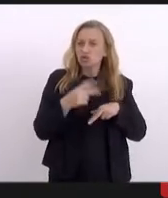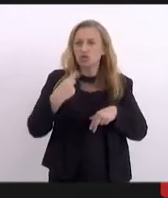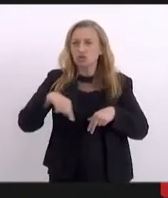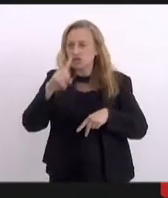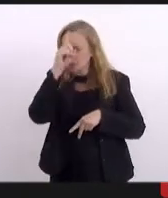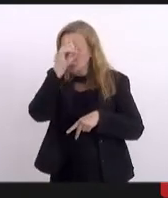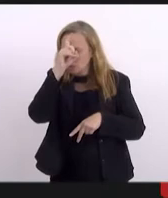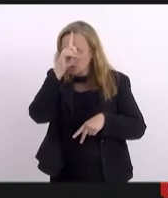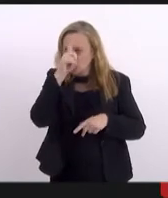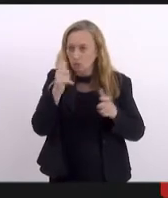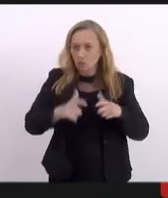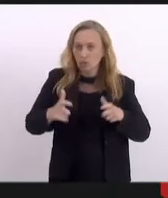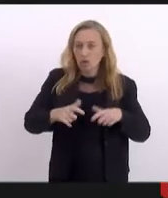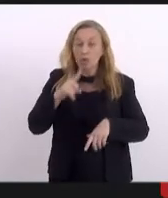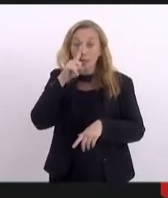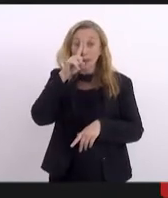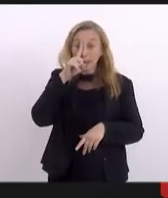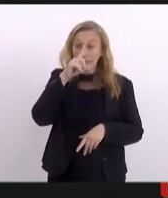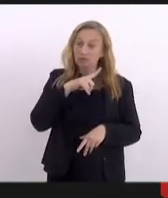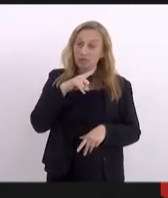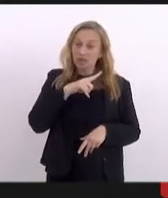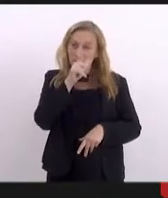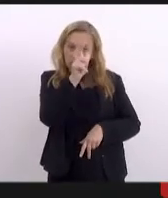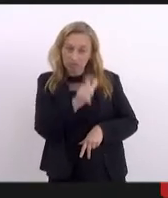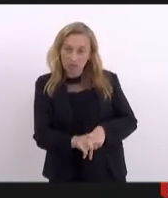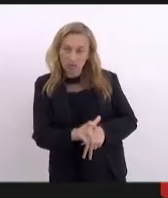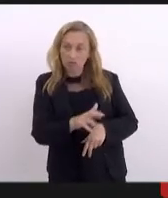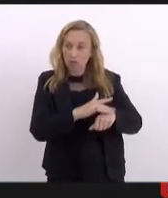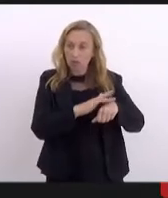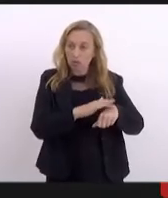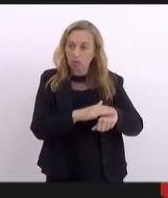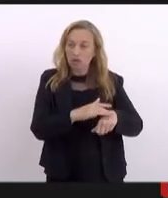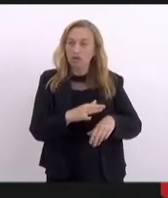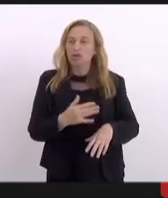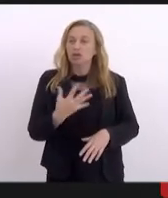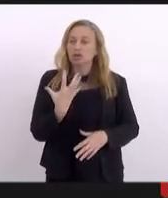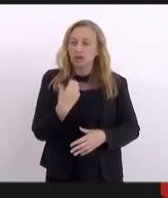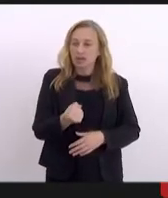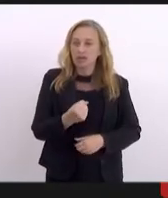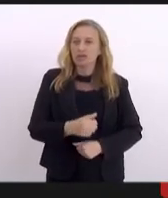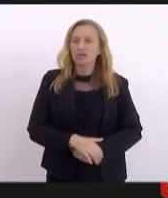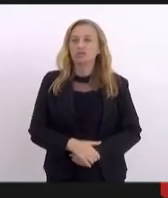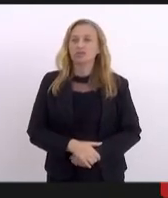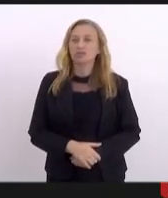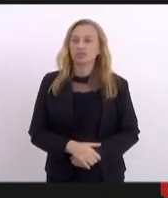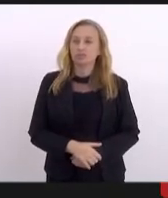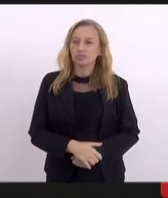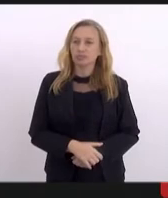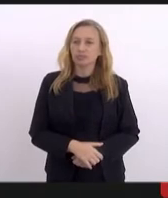ambiente acrescenta maior perigo a esse paciente. Diante disso, nosso parecer é favorável.